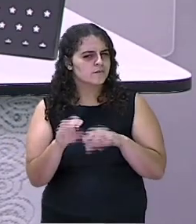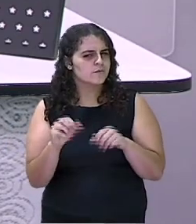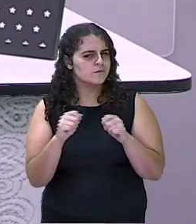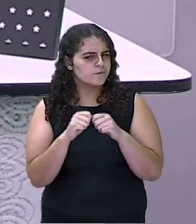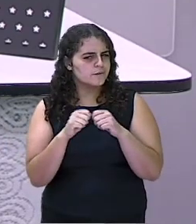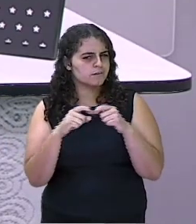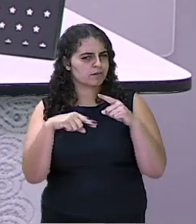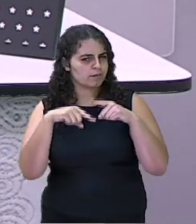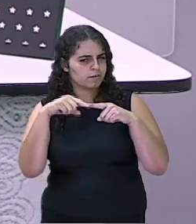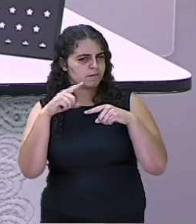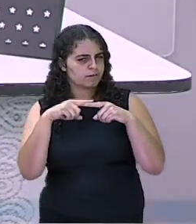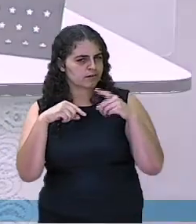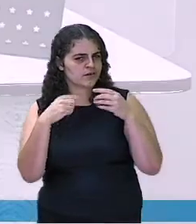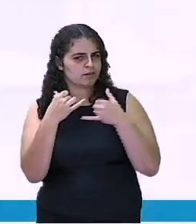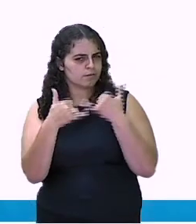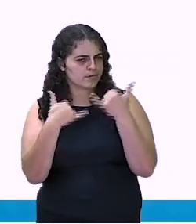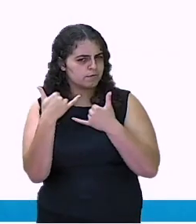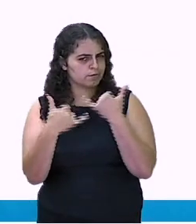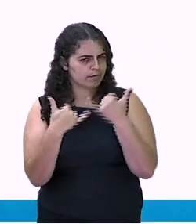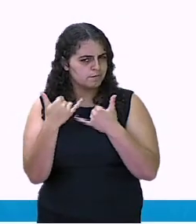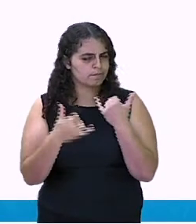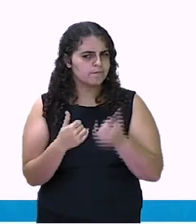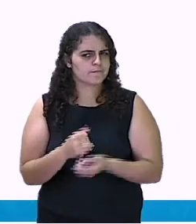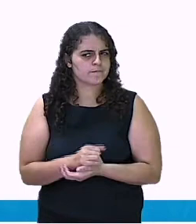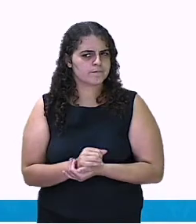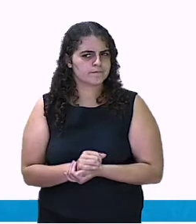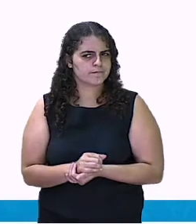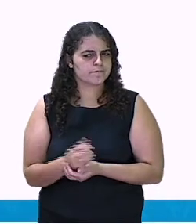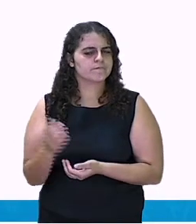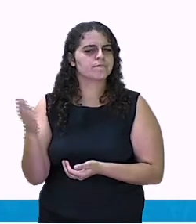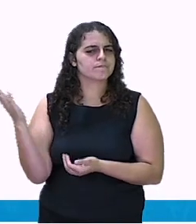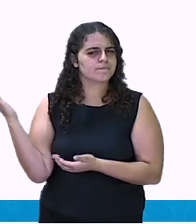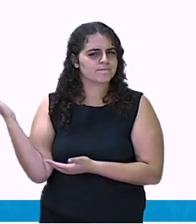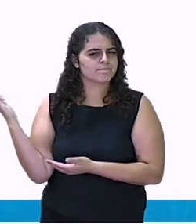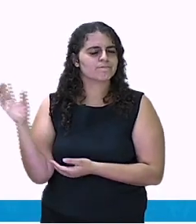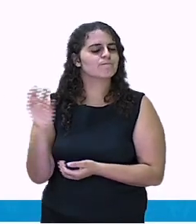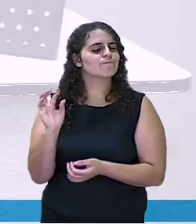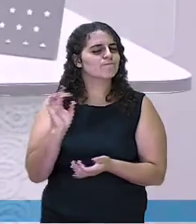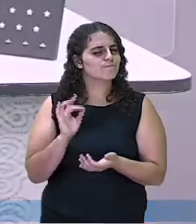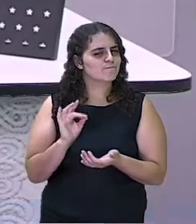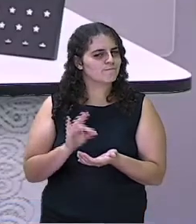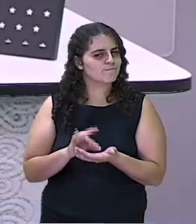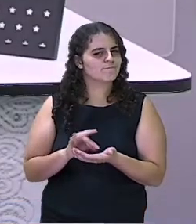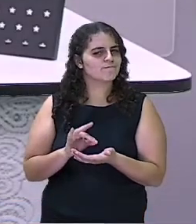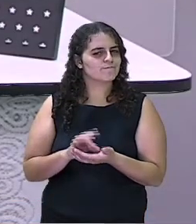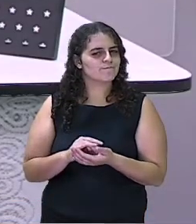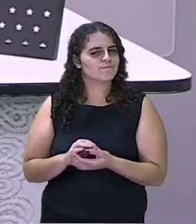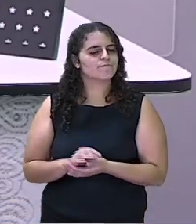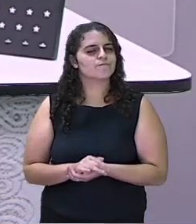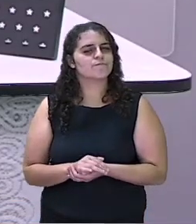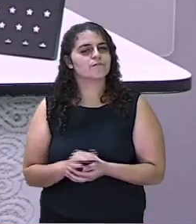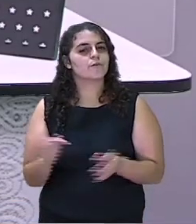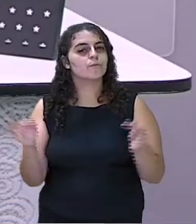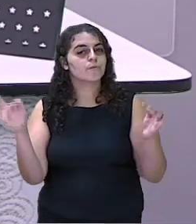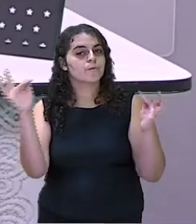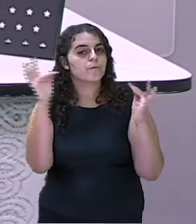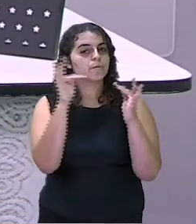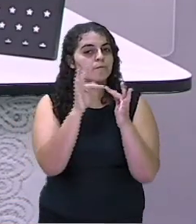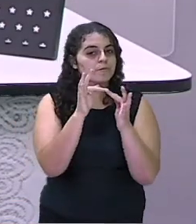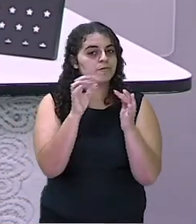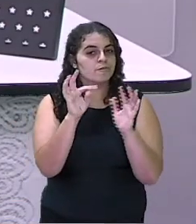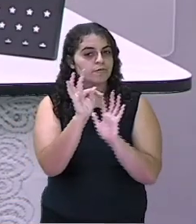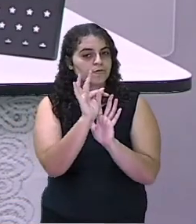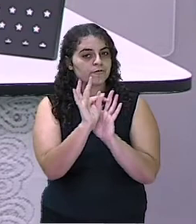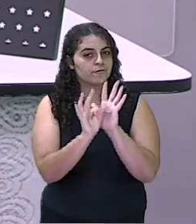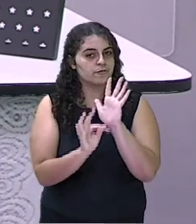Olha, ele mostrou como fazer o pé de lata. Então, a finalidade do texto